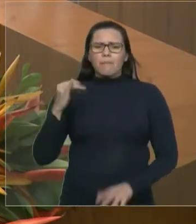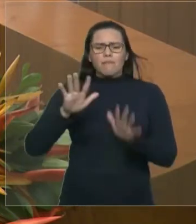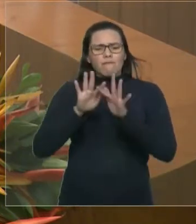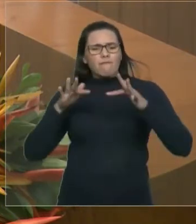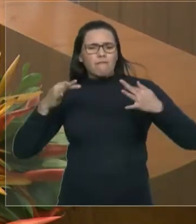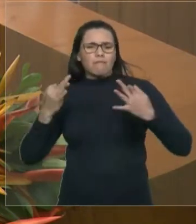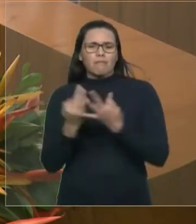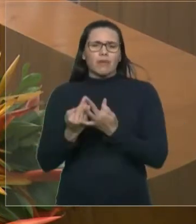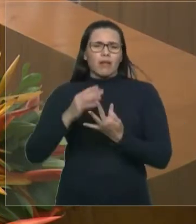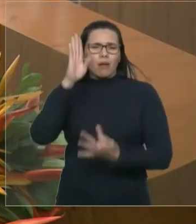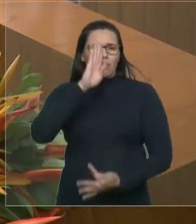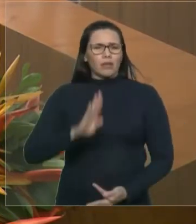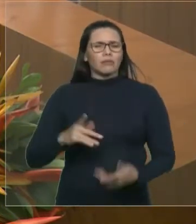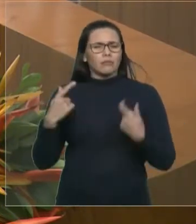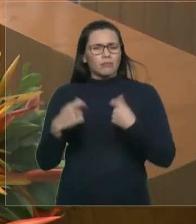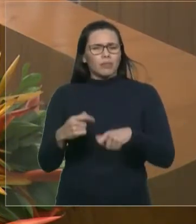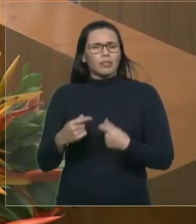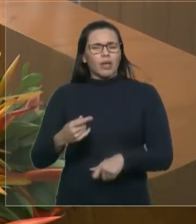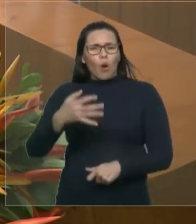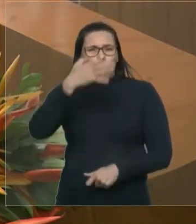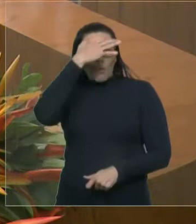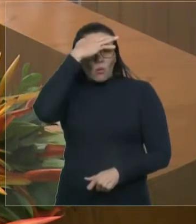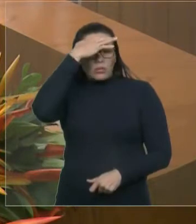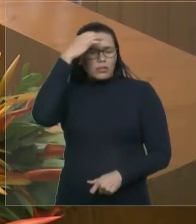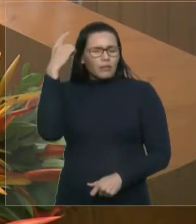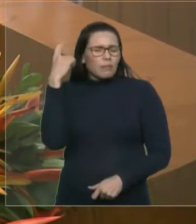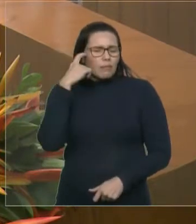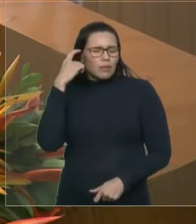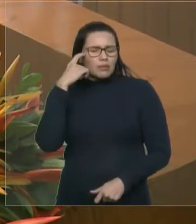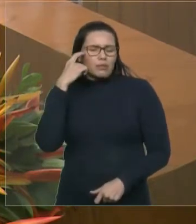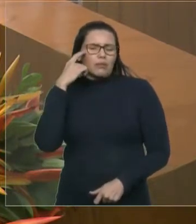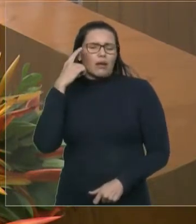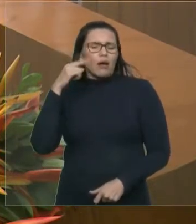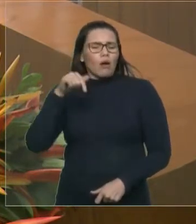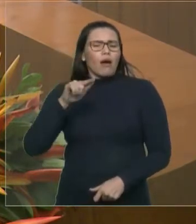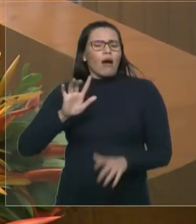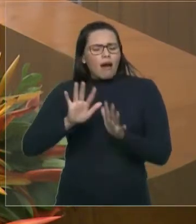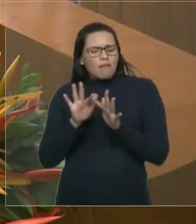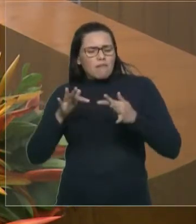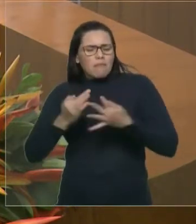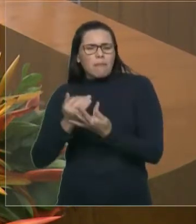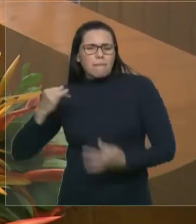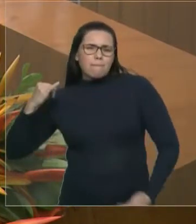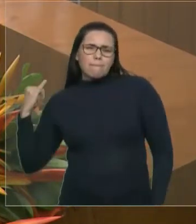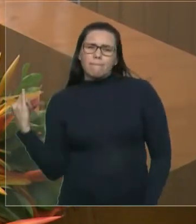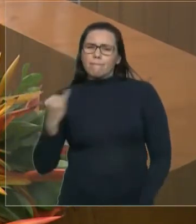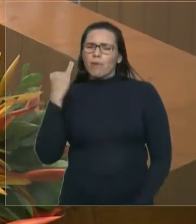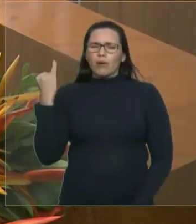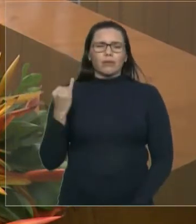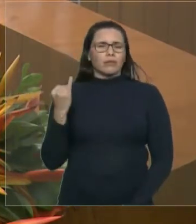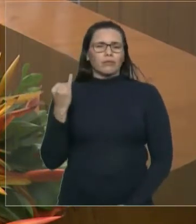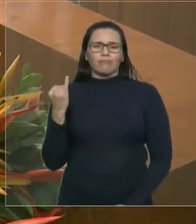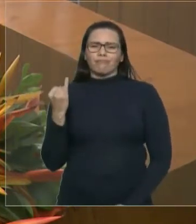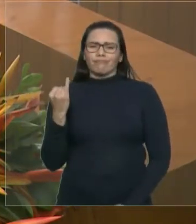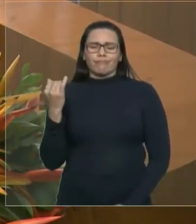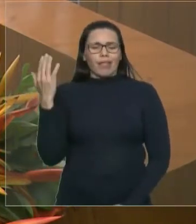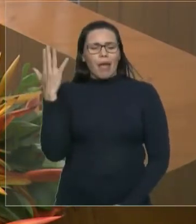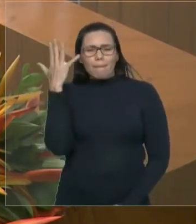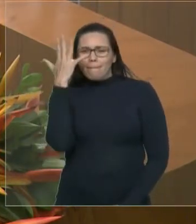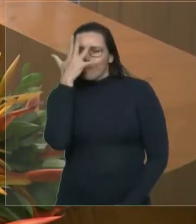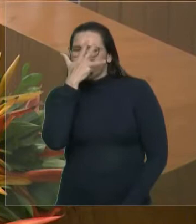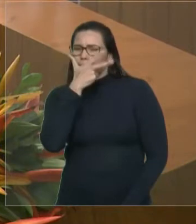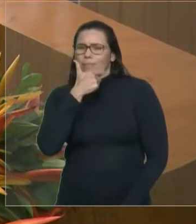a importância e a beleza da família dono de Deus. Então, durante toda esta semana,